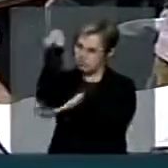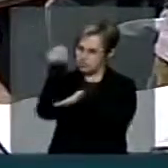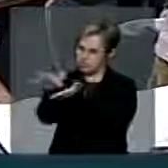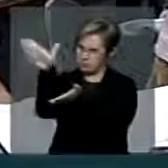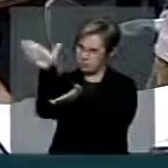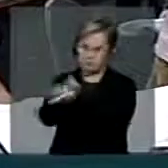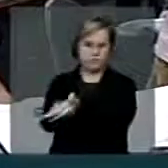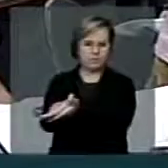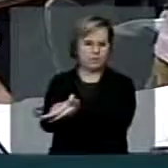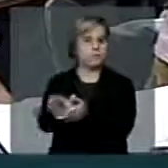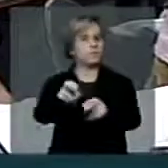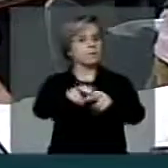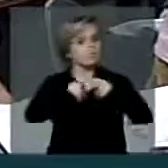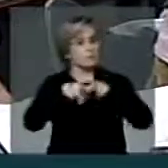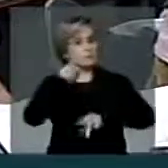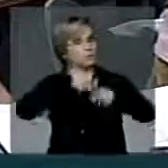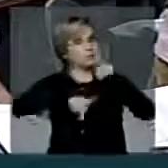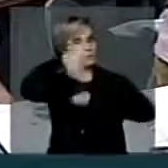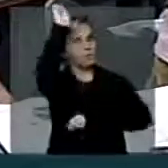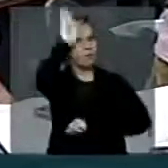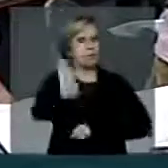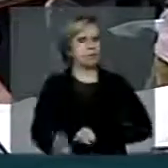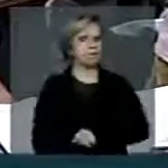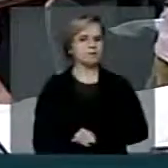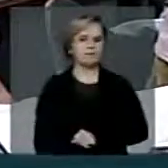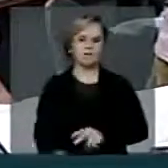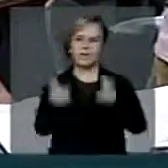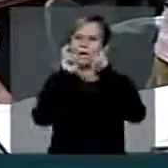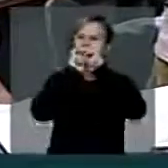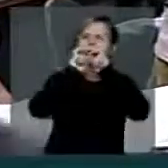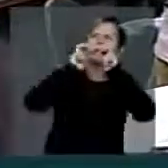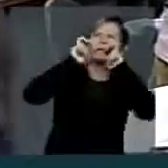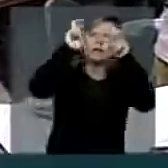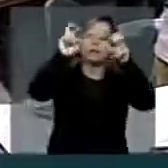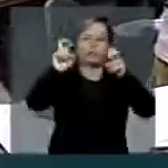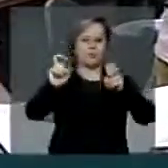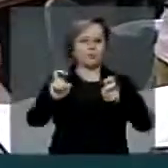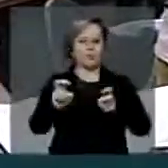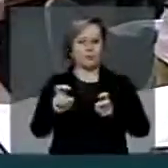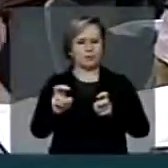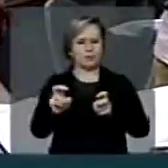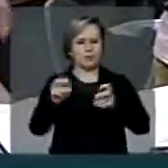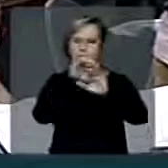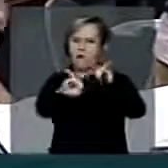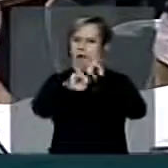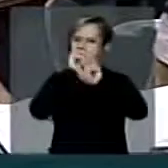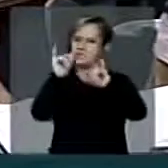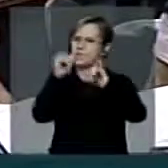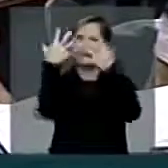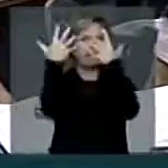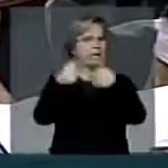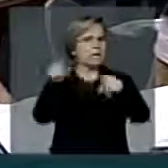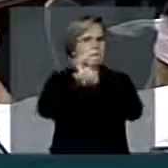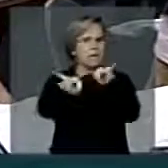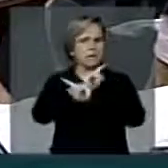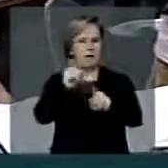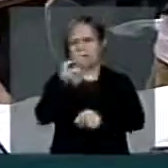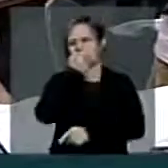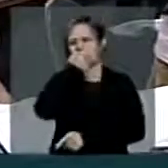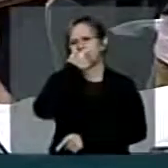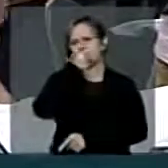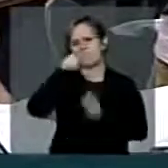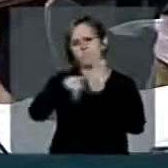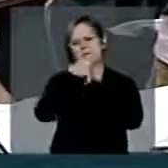Portanto, o povo brasileiro gritou, deputado Lincoln, para dizer que não aceita o deboche que esse